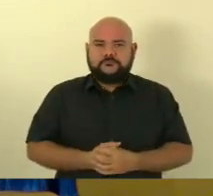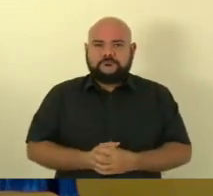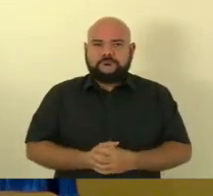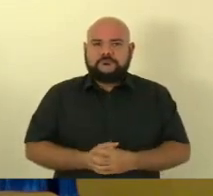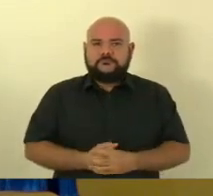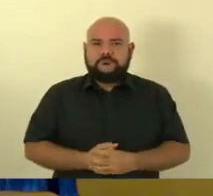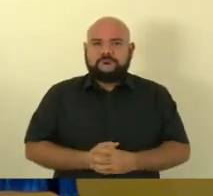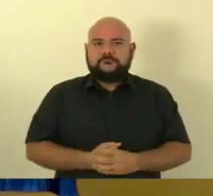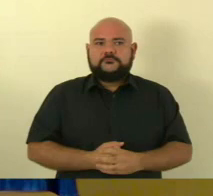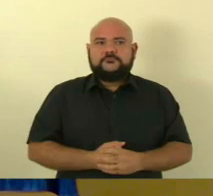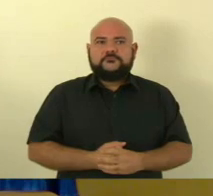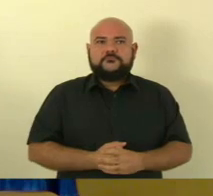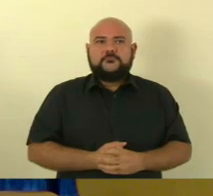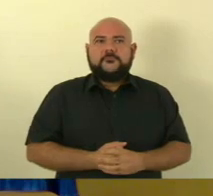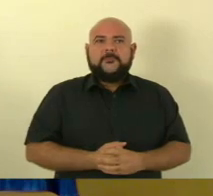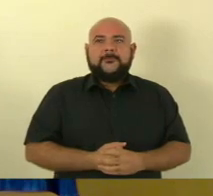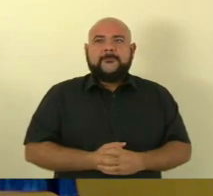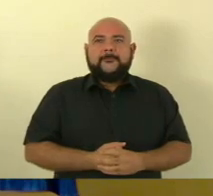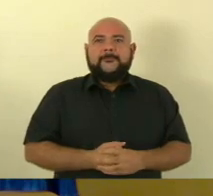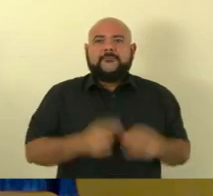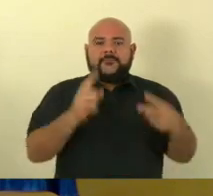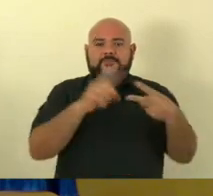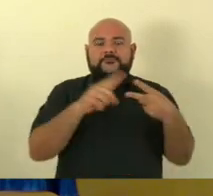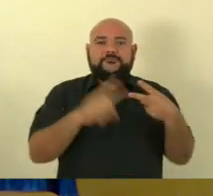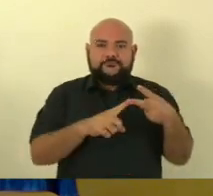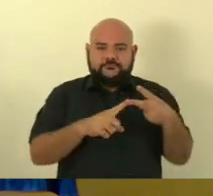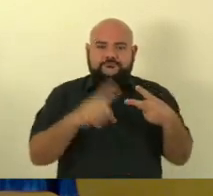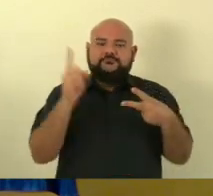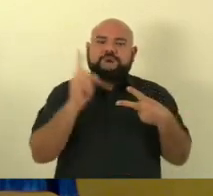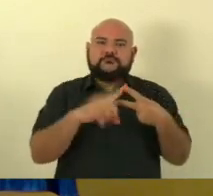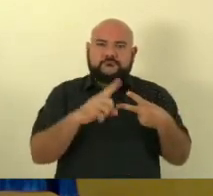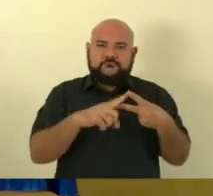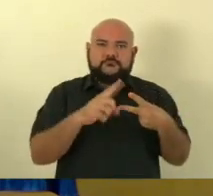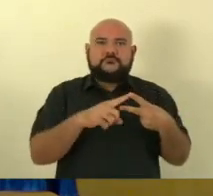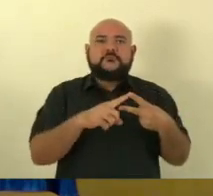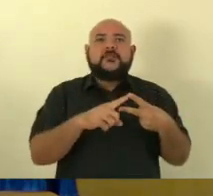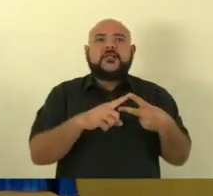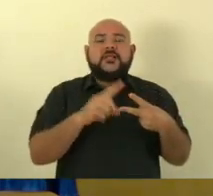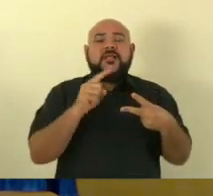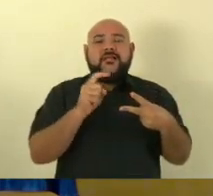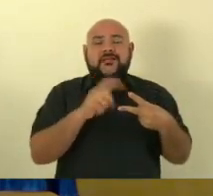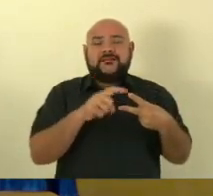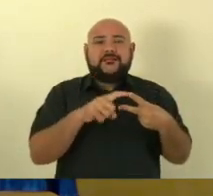é a primeira com relação a